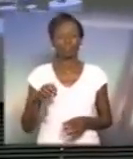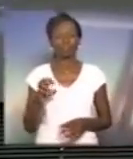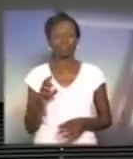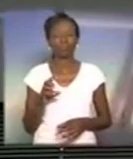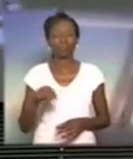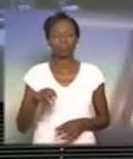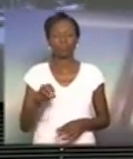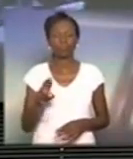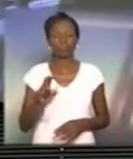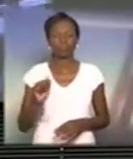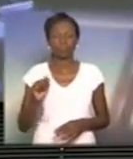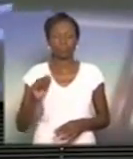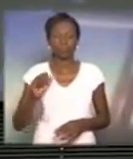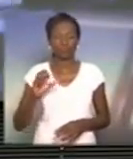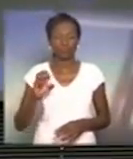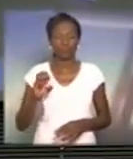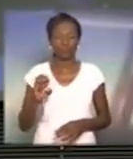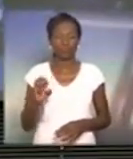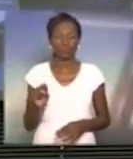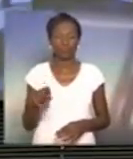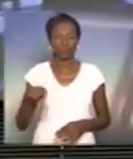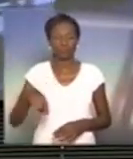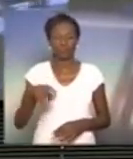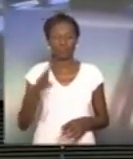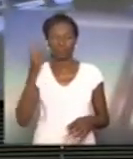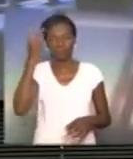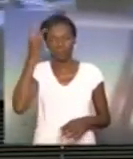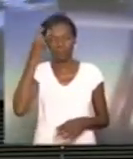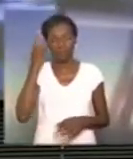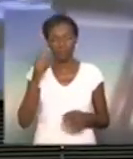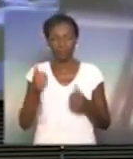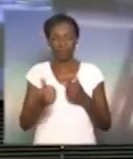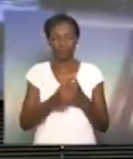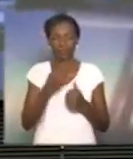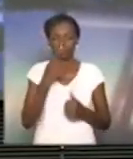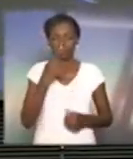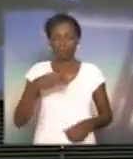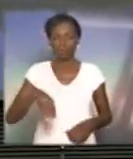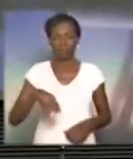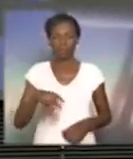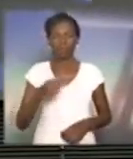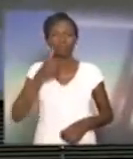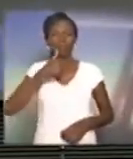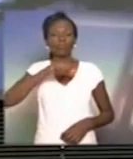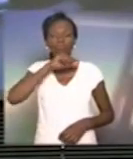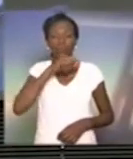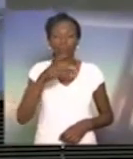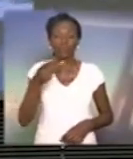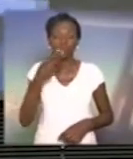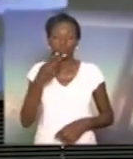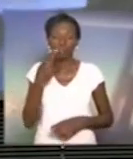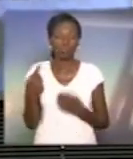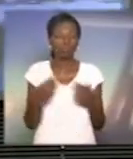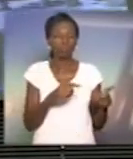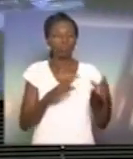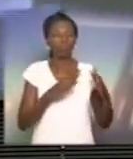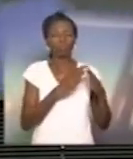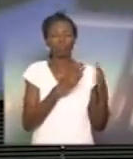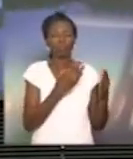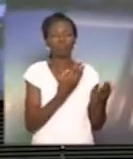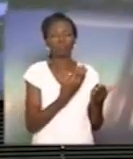Superquadro Amunubi, conversando com as mães aqui da escola, e hoje teve o anúncio do fechamento da escola pelo governo.